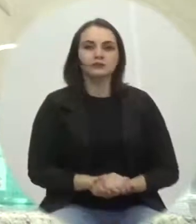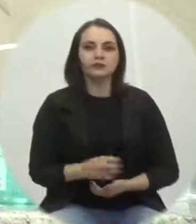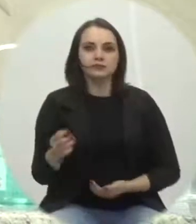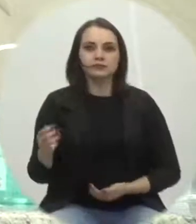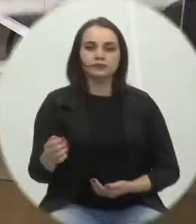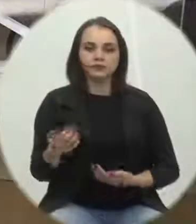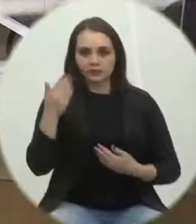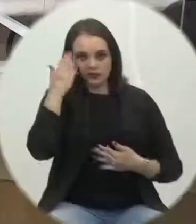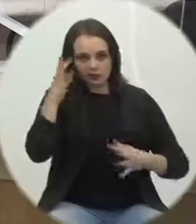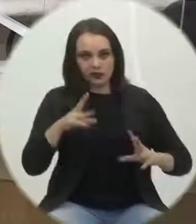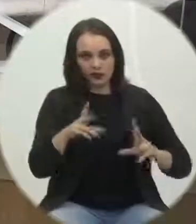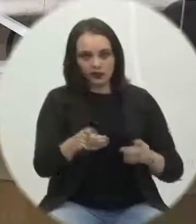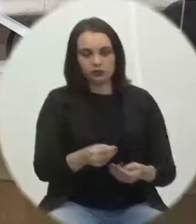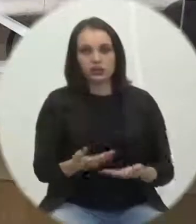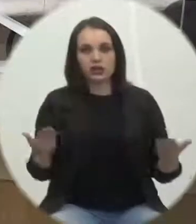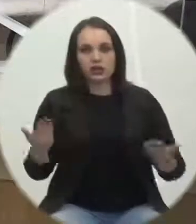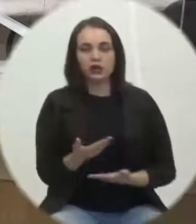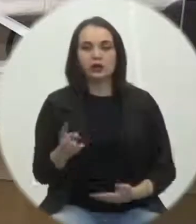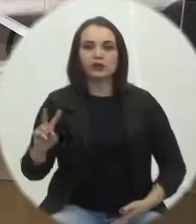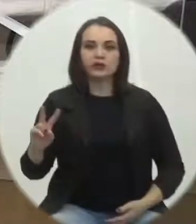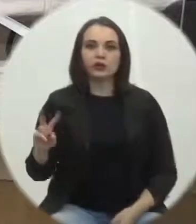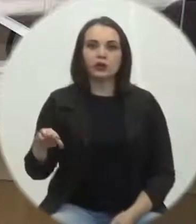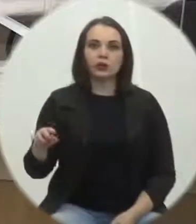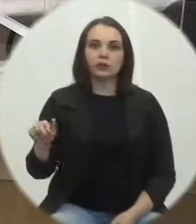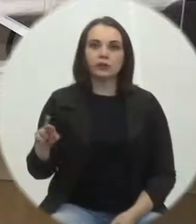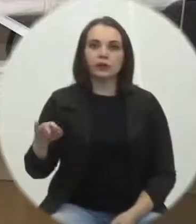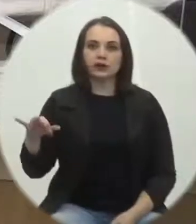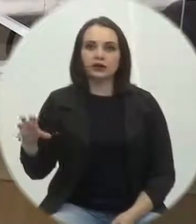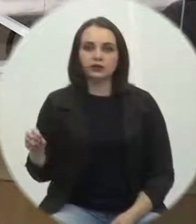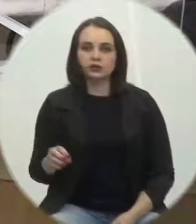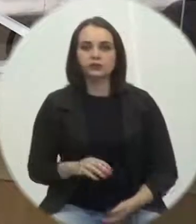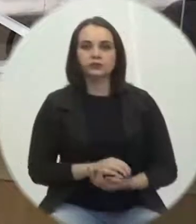a todos. Com a palavra o vereador Márcio D'Aroço.